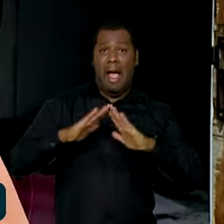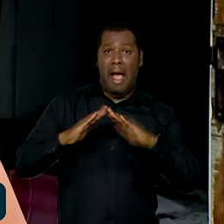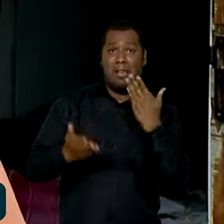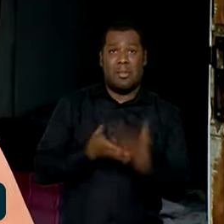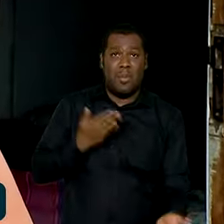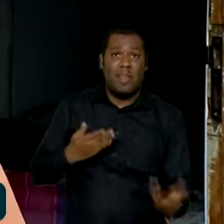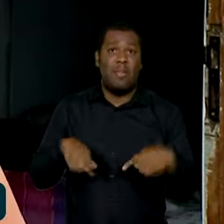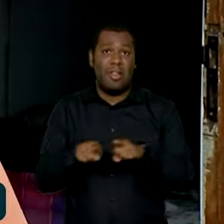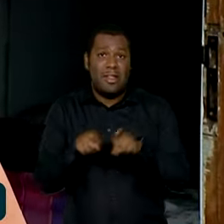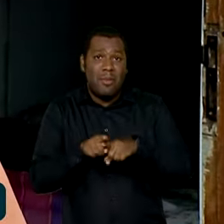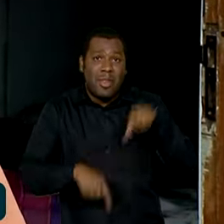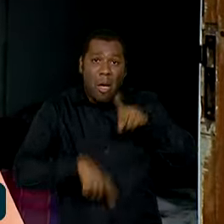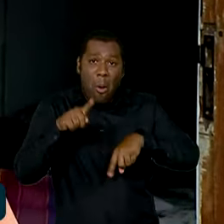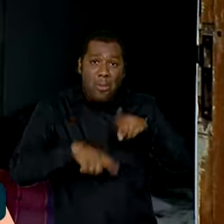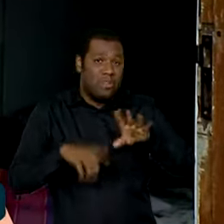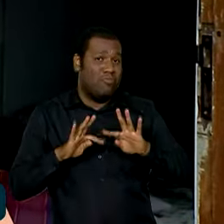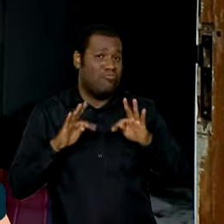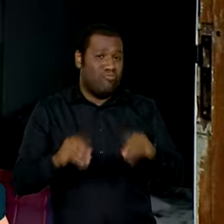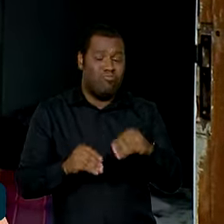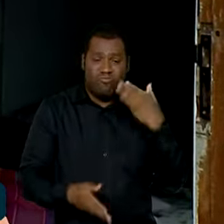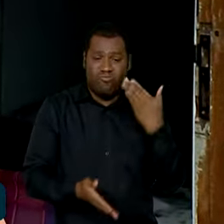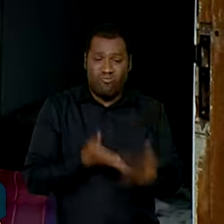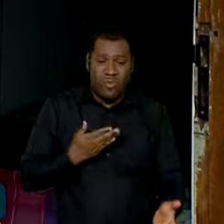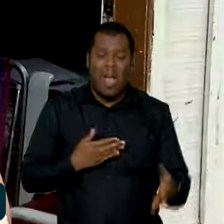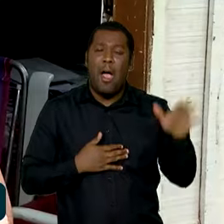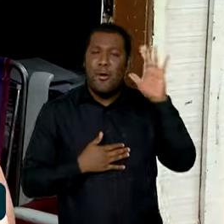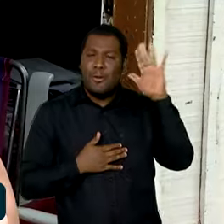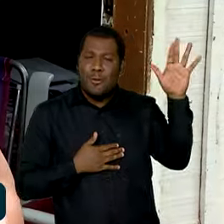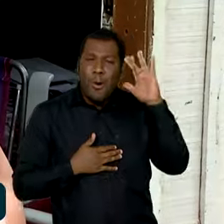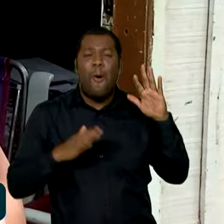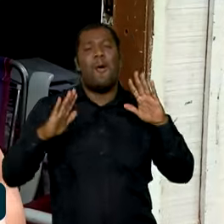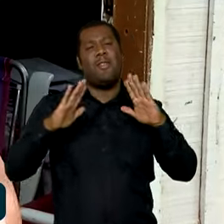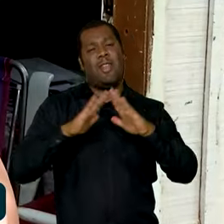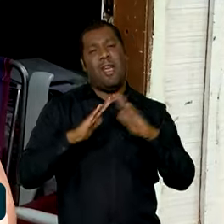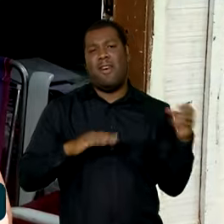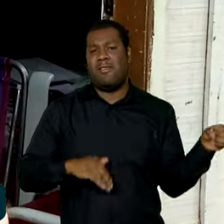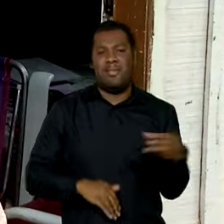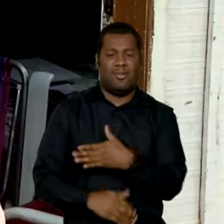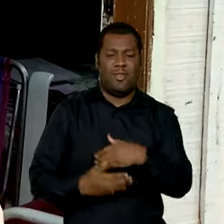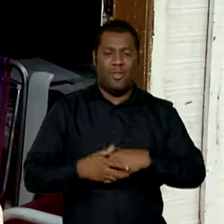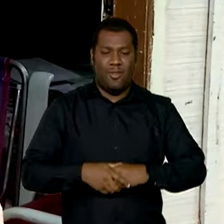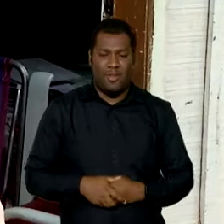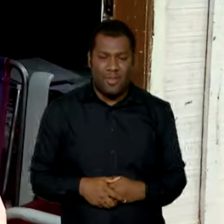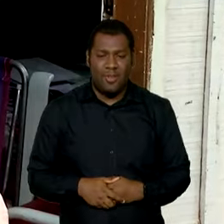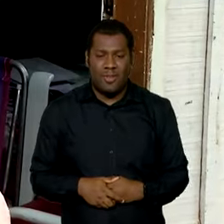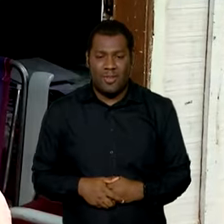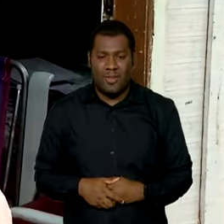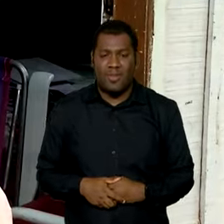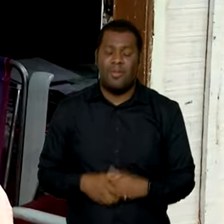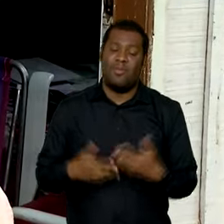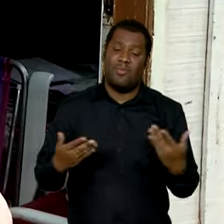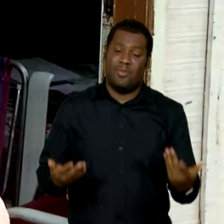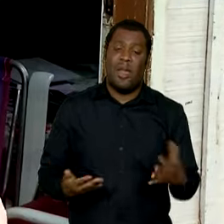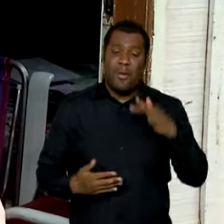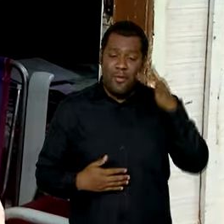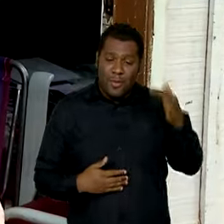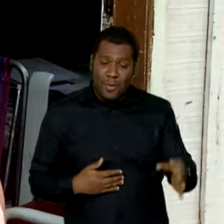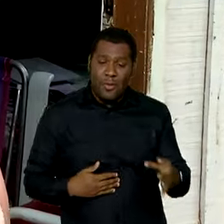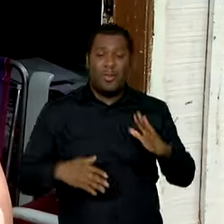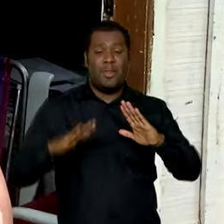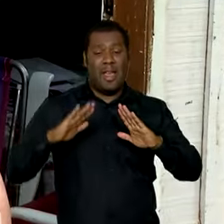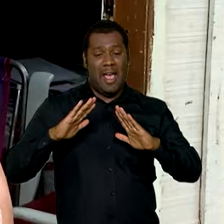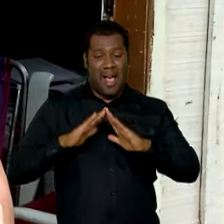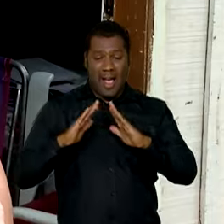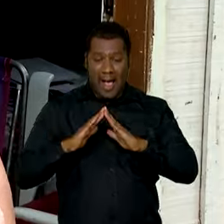O sonho da casa nova é a oportunidade para recomeçar. Lá, num lugar mais alto, a gente vai poder deitar e dormir, sabe? Ah, pode